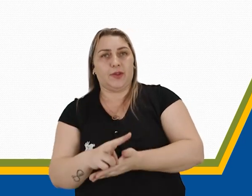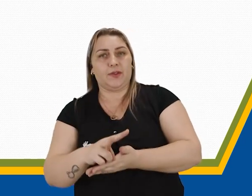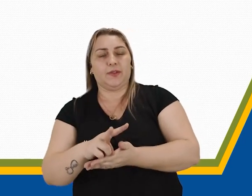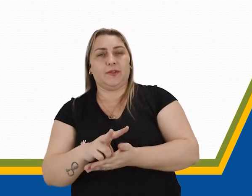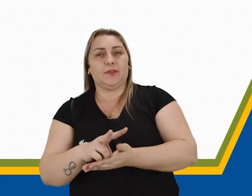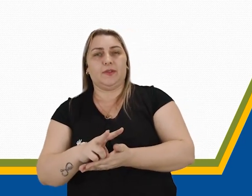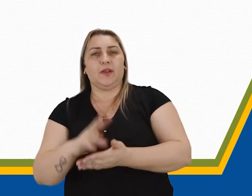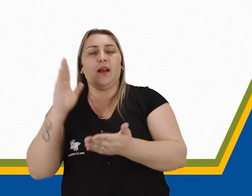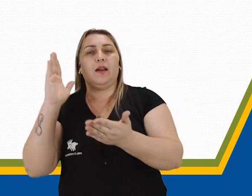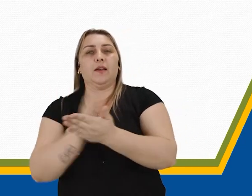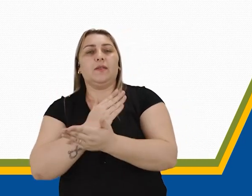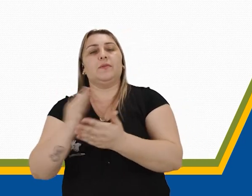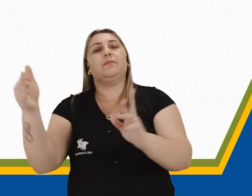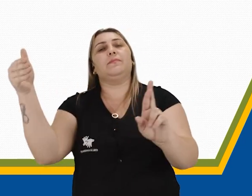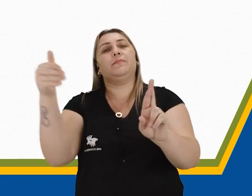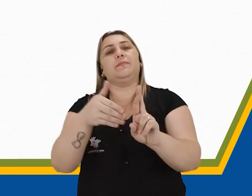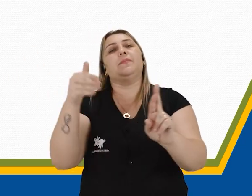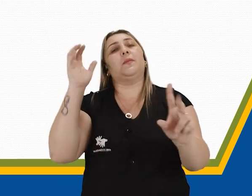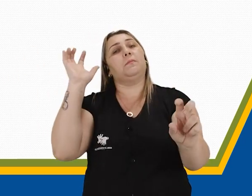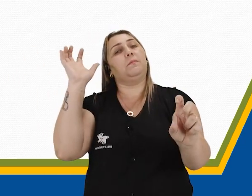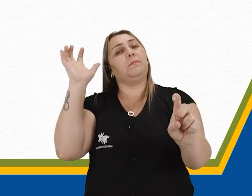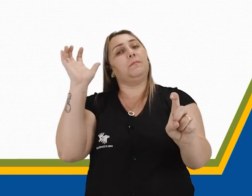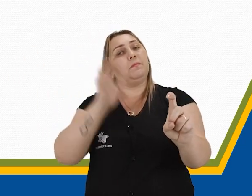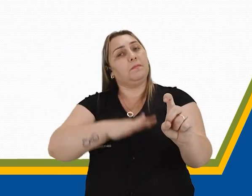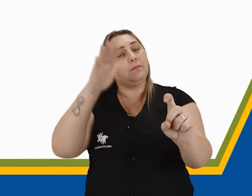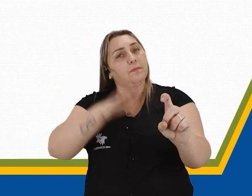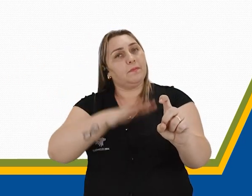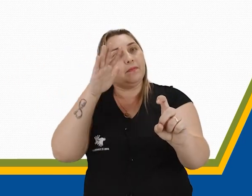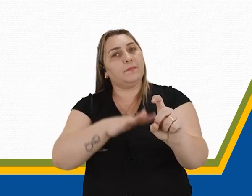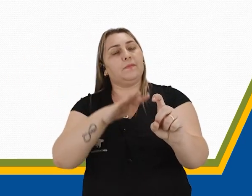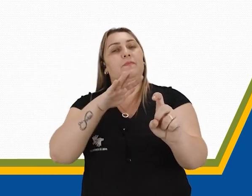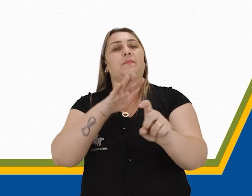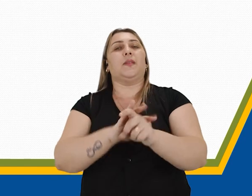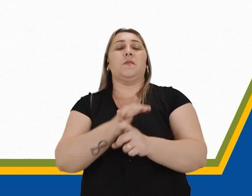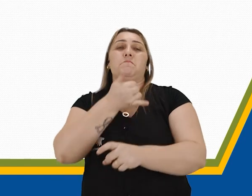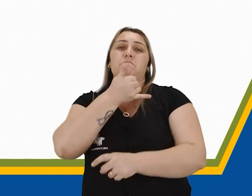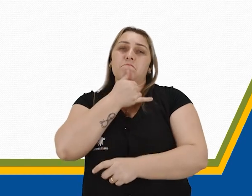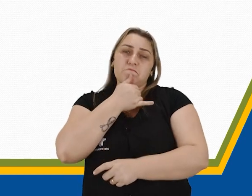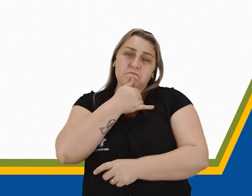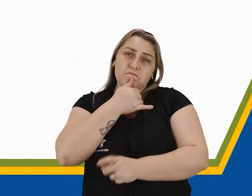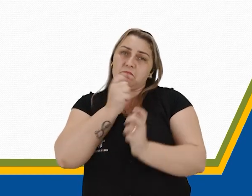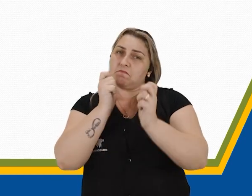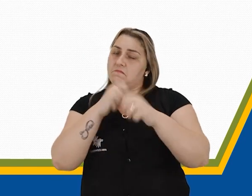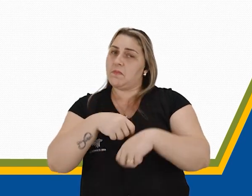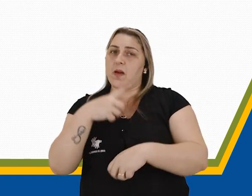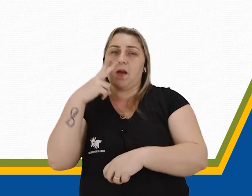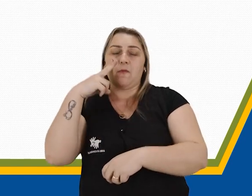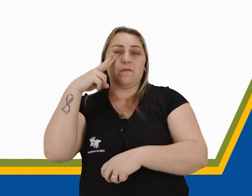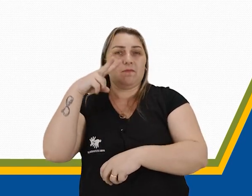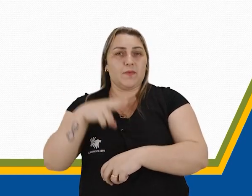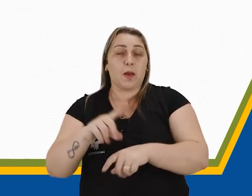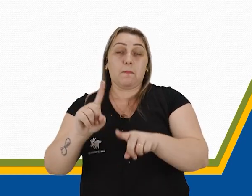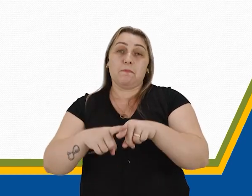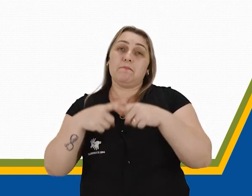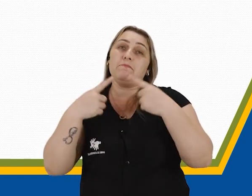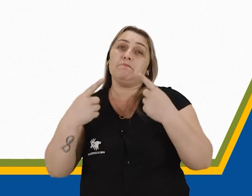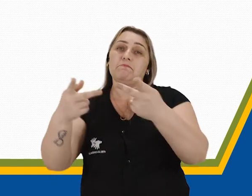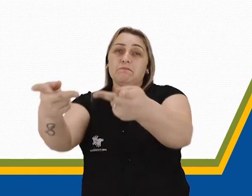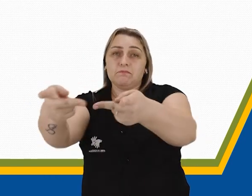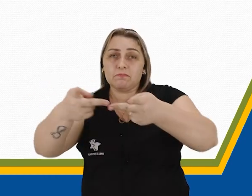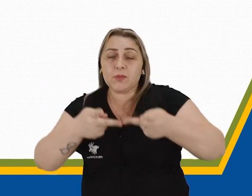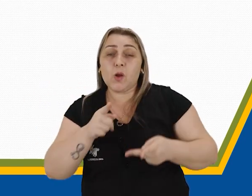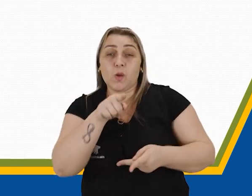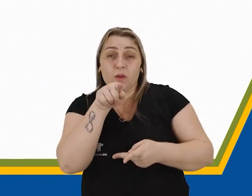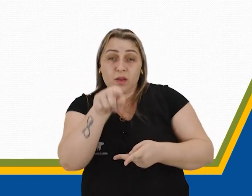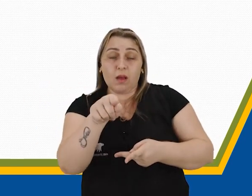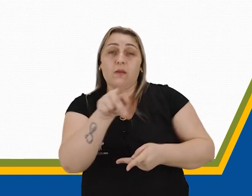ver aí algumas representações mitológicas, né? A gente, infelizmente, não vai ter como se debruçar nessa imagem, mas eu convido o seu